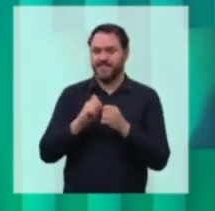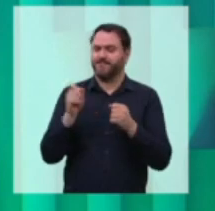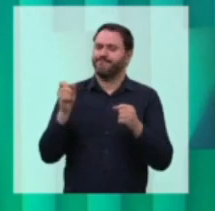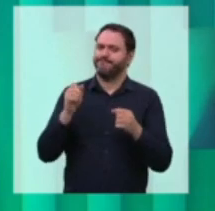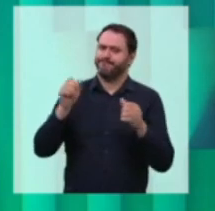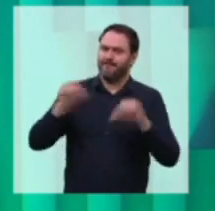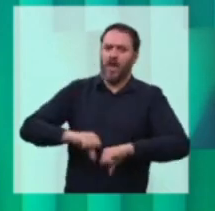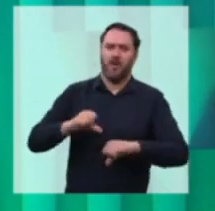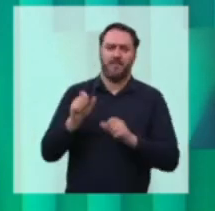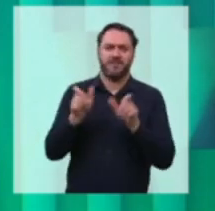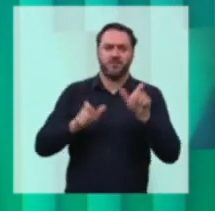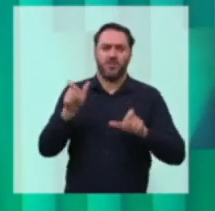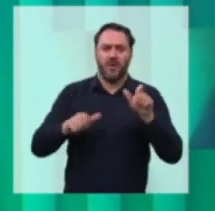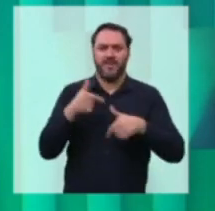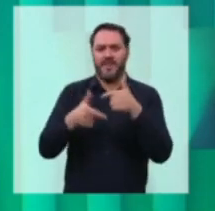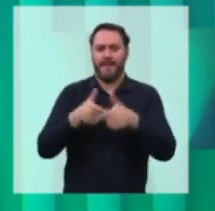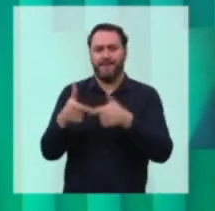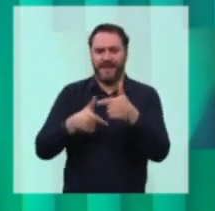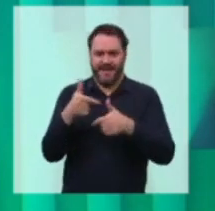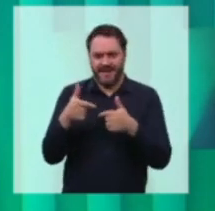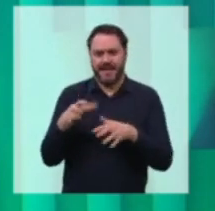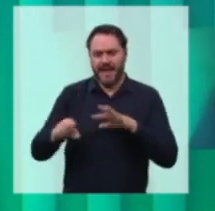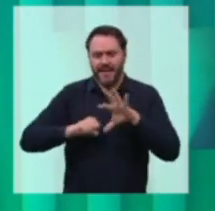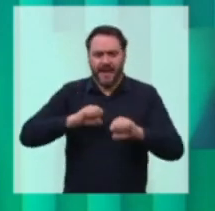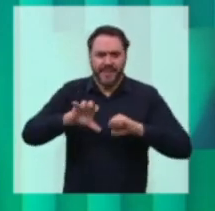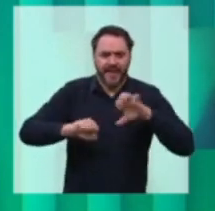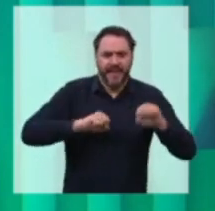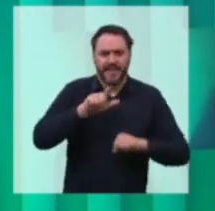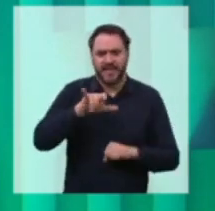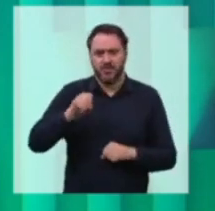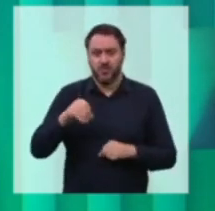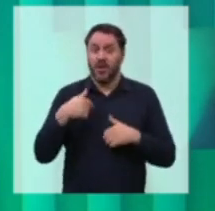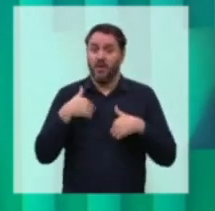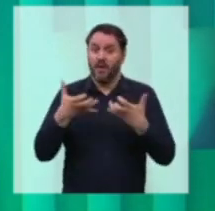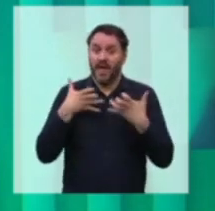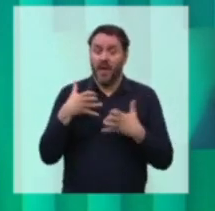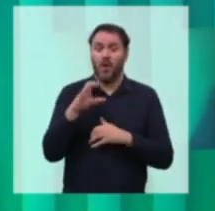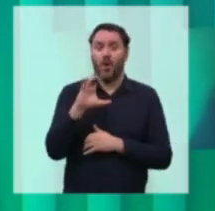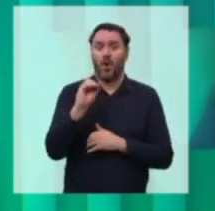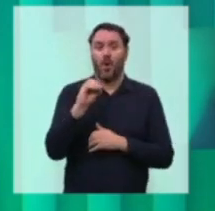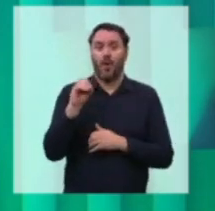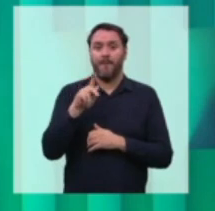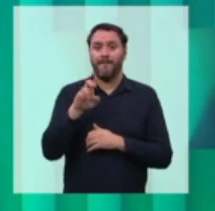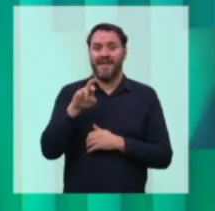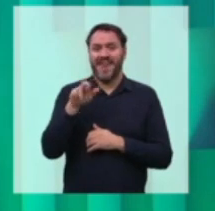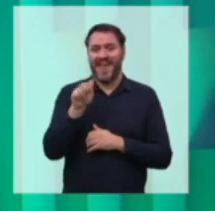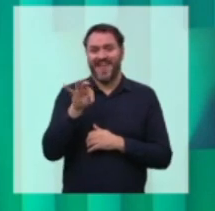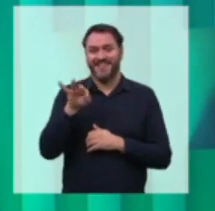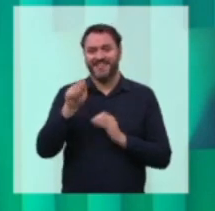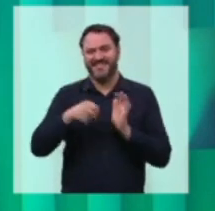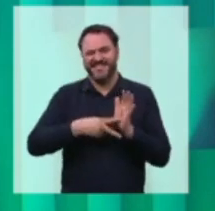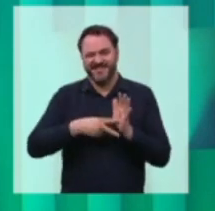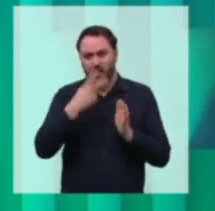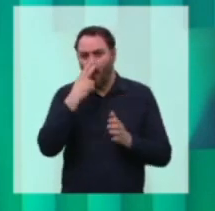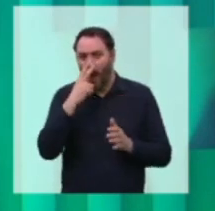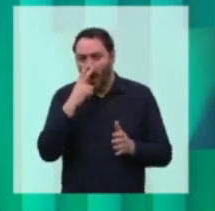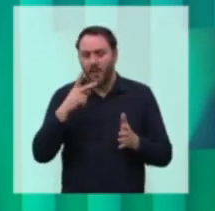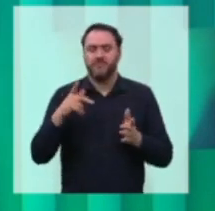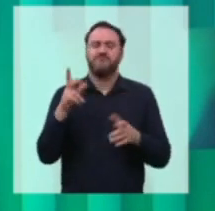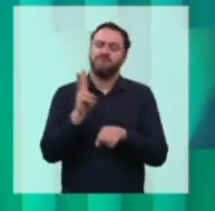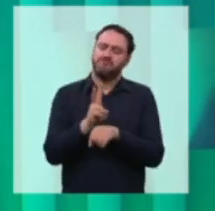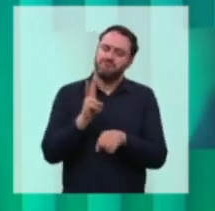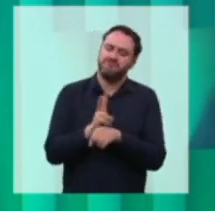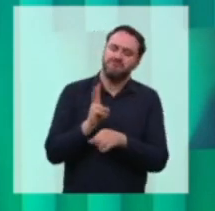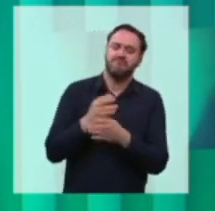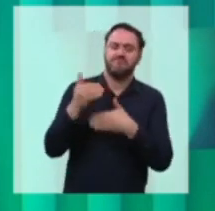tratá-los como agentes ambientais, cooperativando e fazendo dos galpões espaço de qualificação profissional e de dignidade humana, num período de tanto